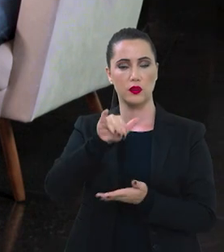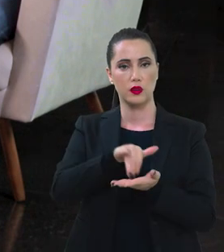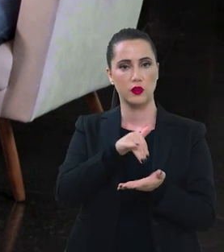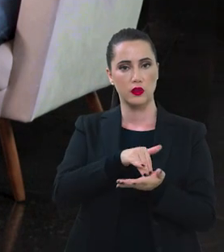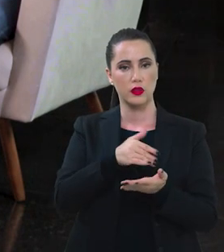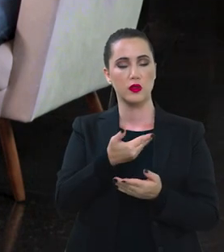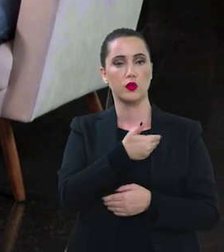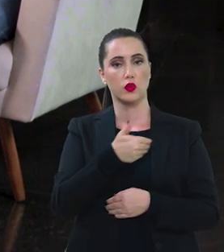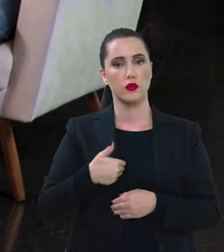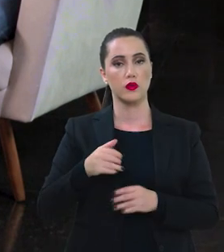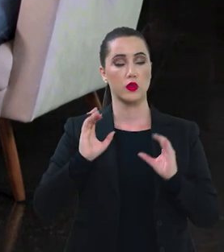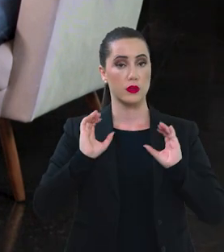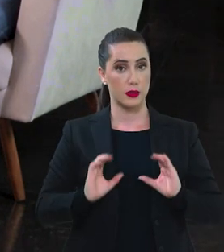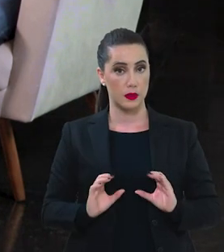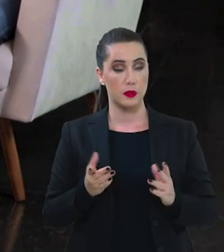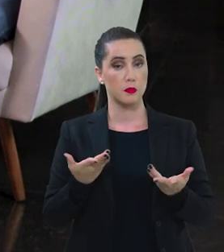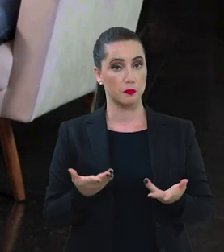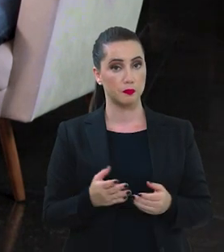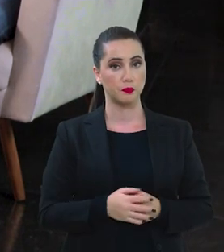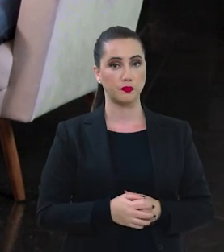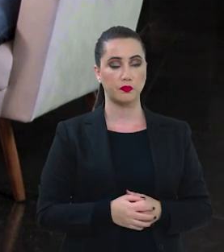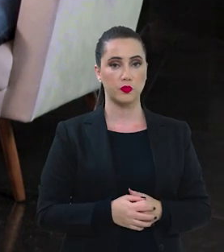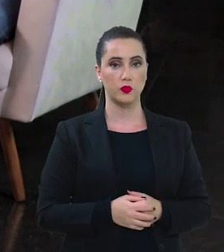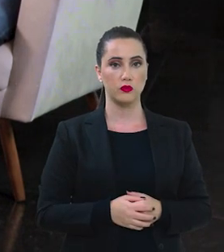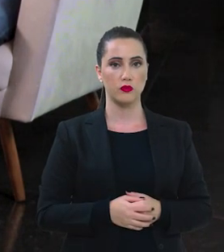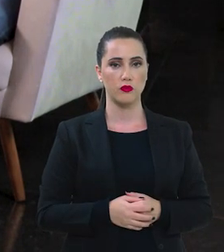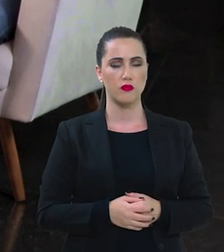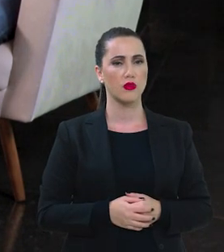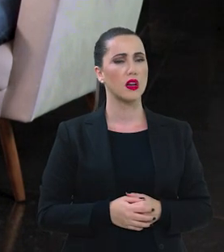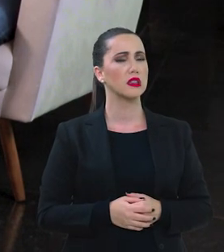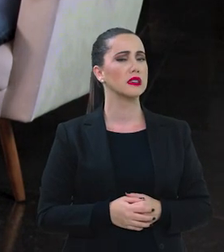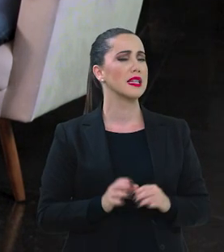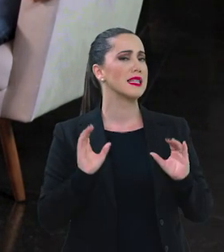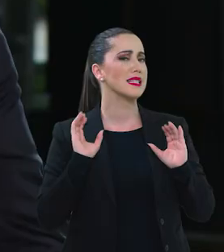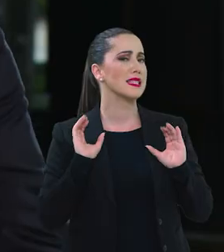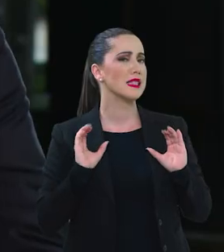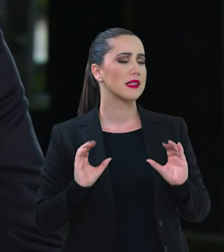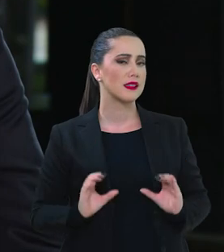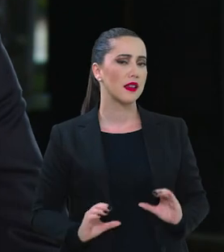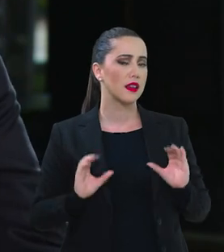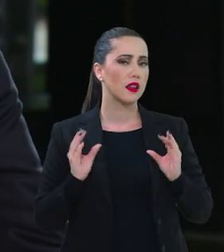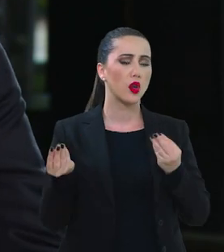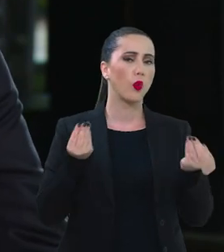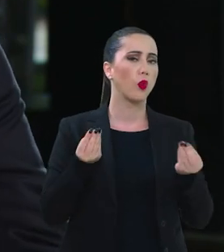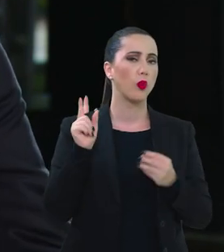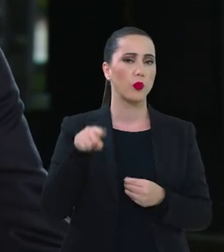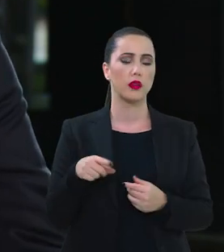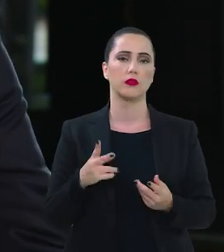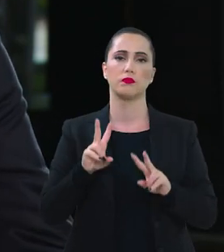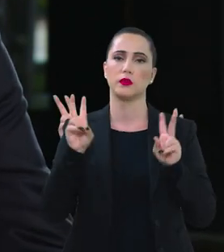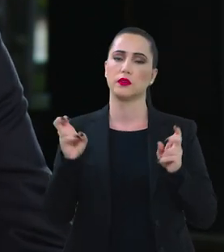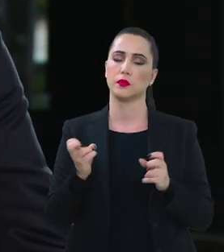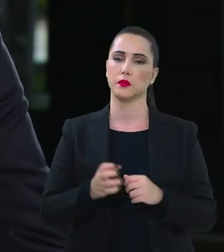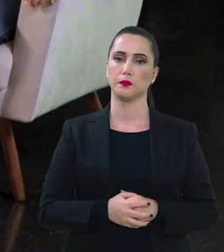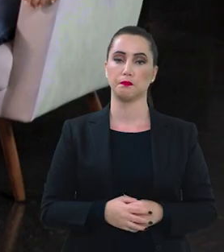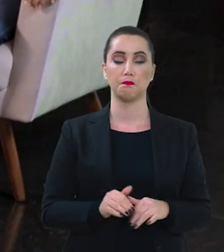com Cidadania, o PRONAS. Cidadania, como é que entra nessa história, Tamires?